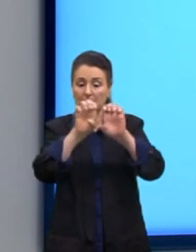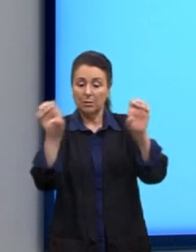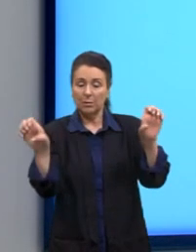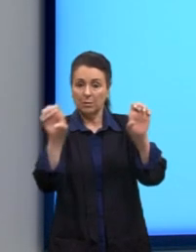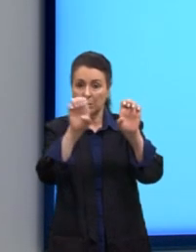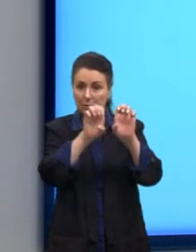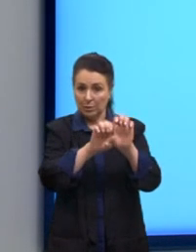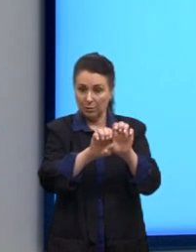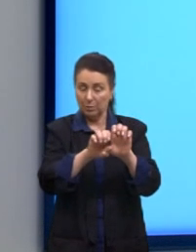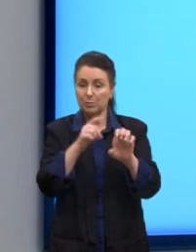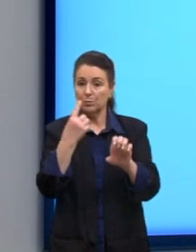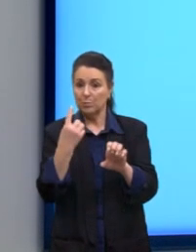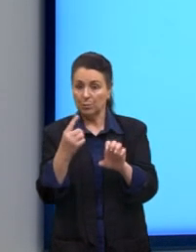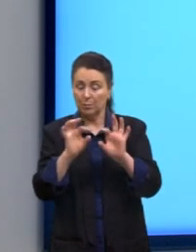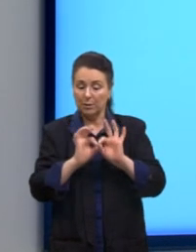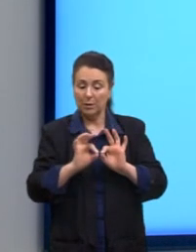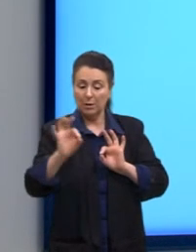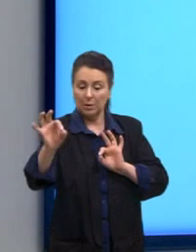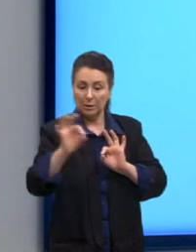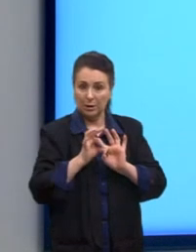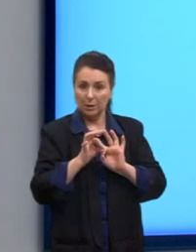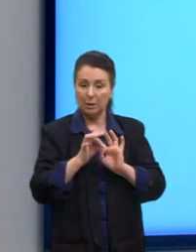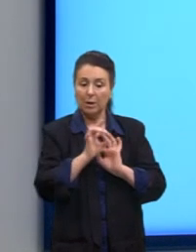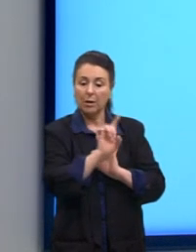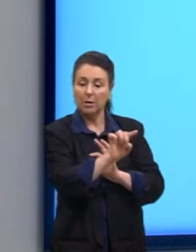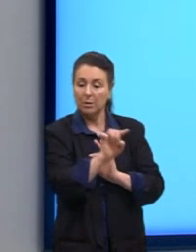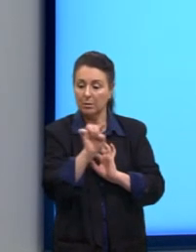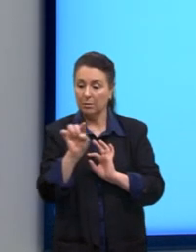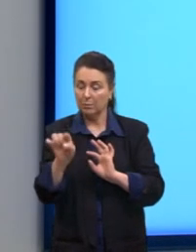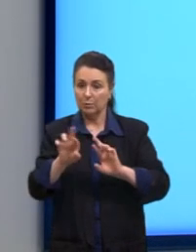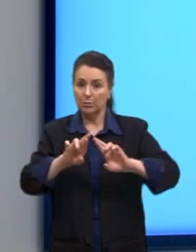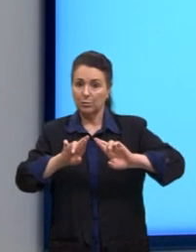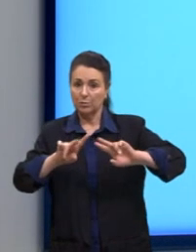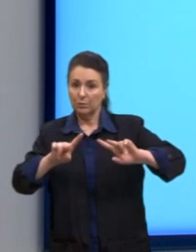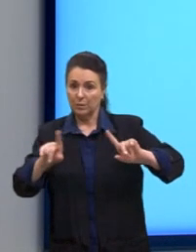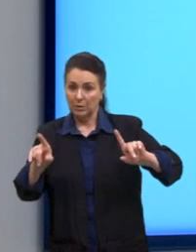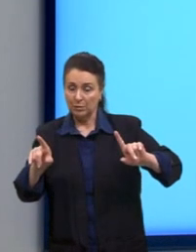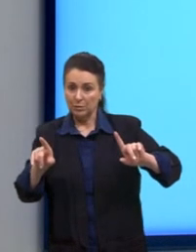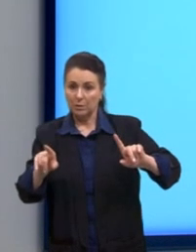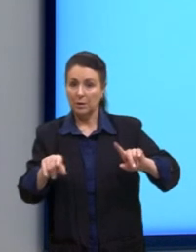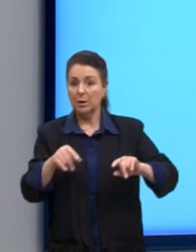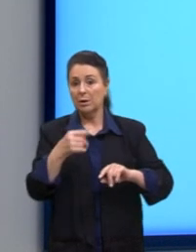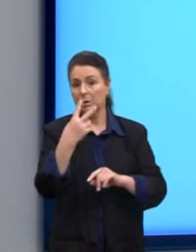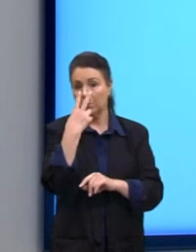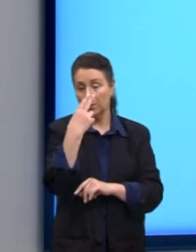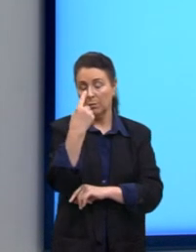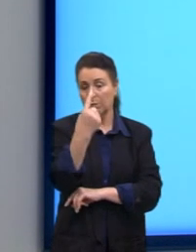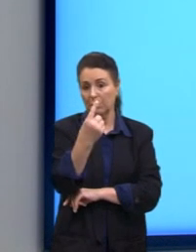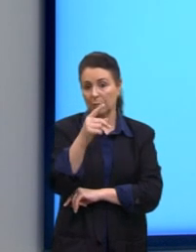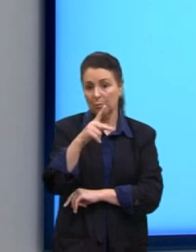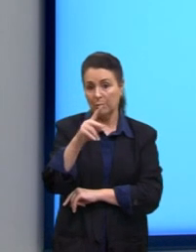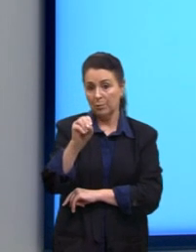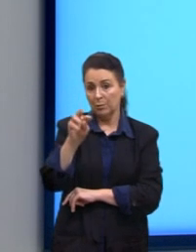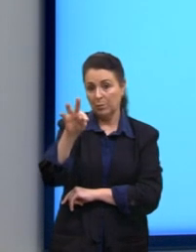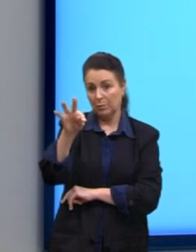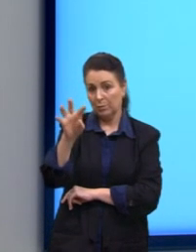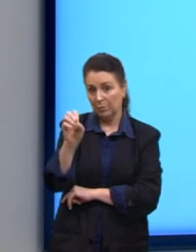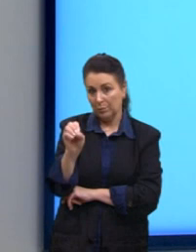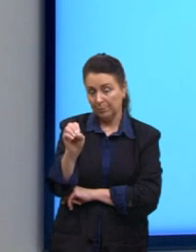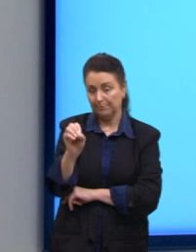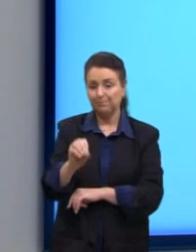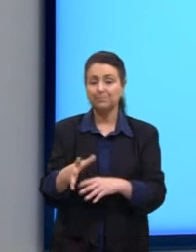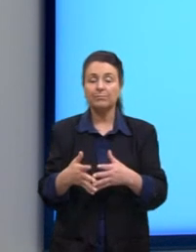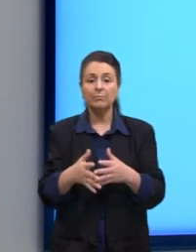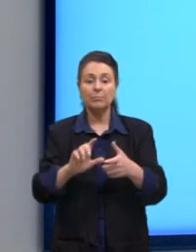reta, cada ponto diferente da origem que for atingido vale um ponto. Em uma situação do